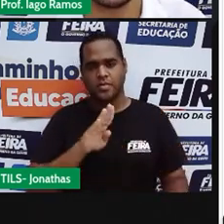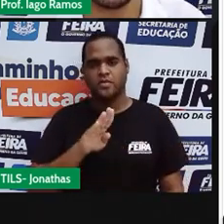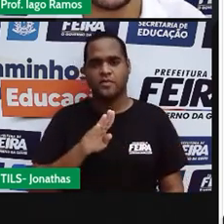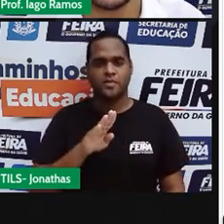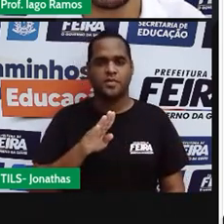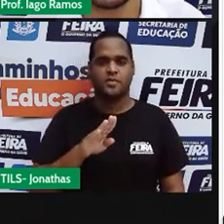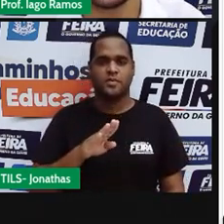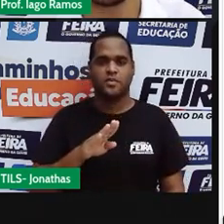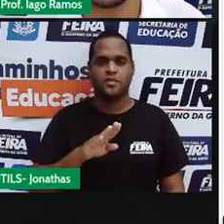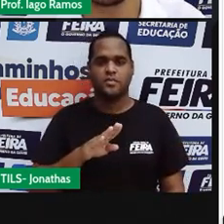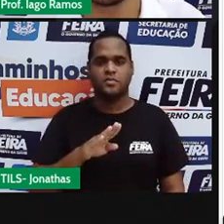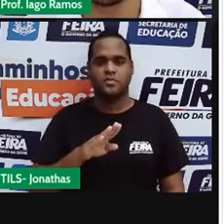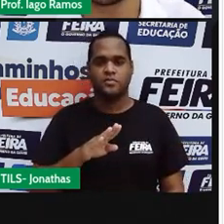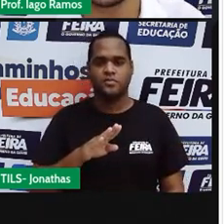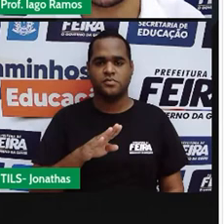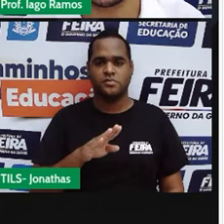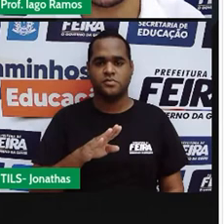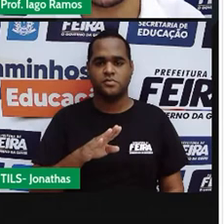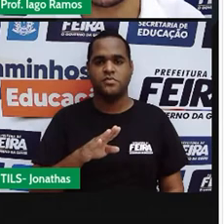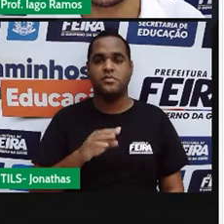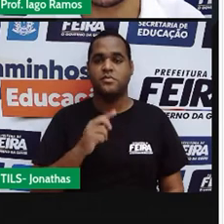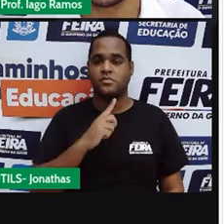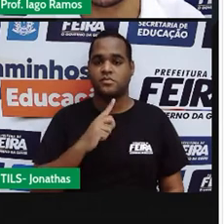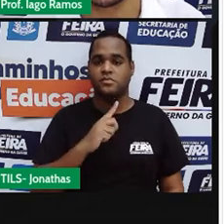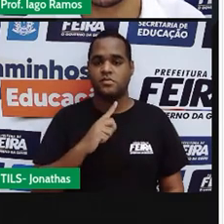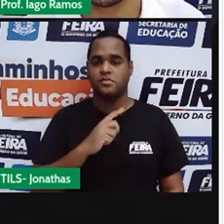6. Vamos botar o pontinho lá no número 6.